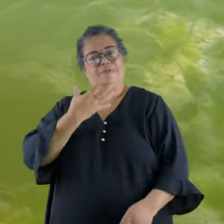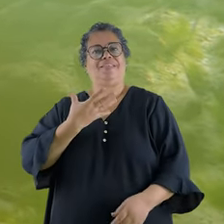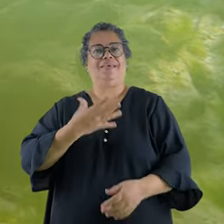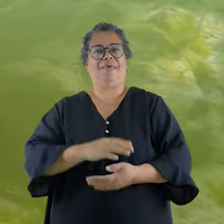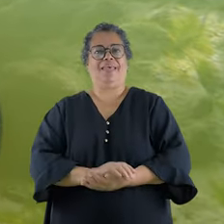bem.